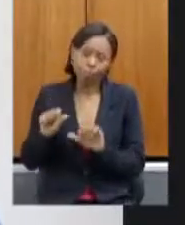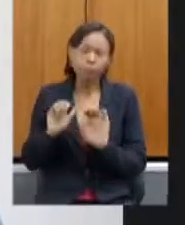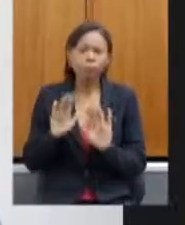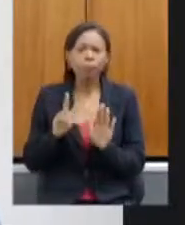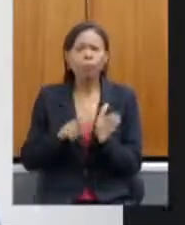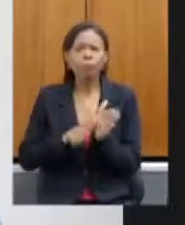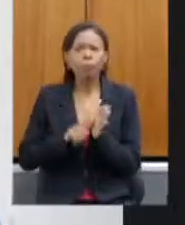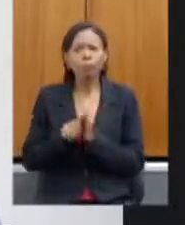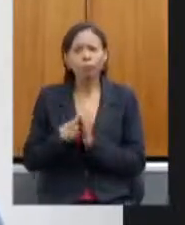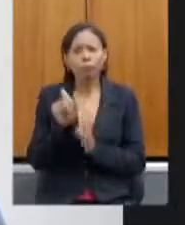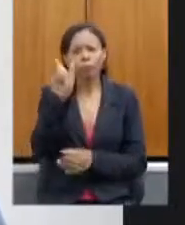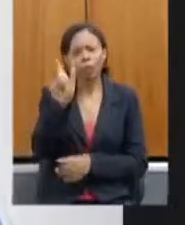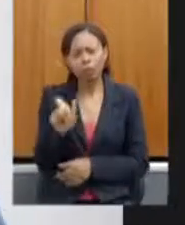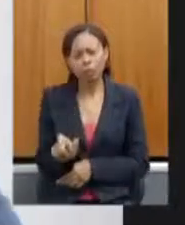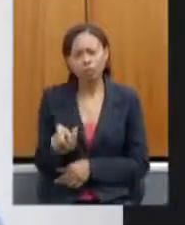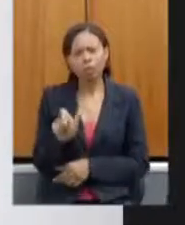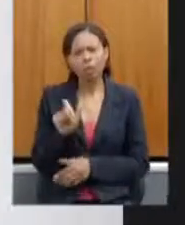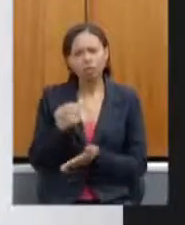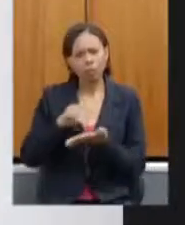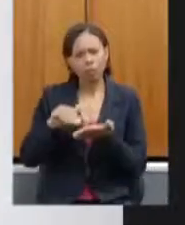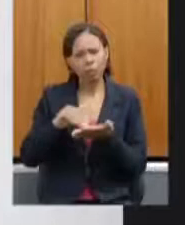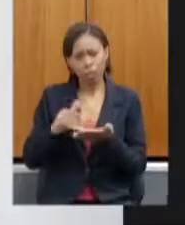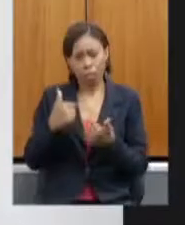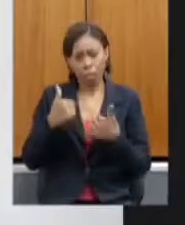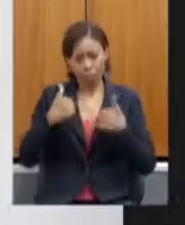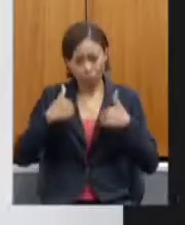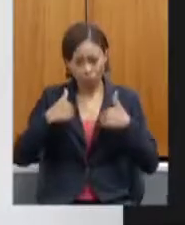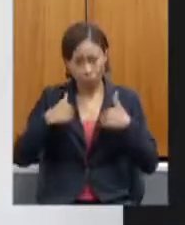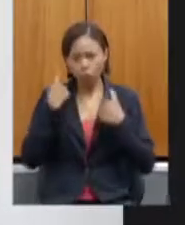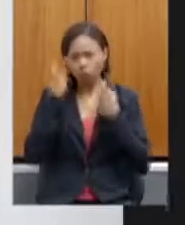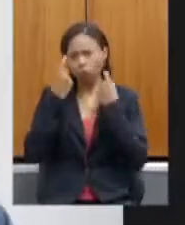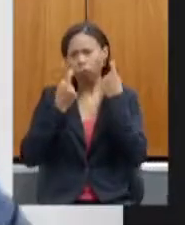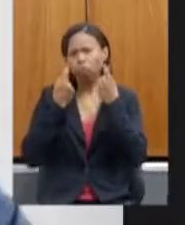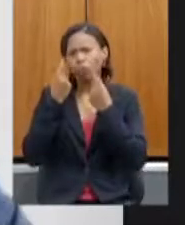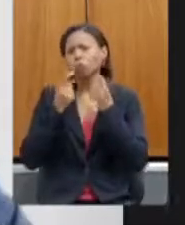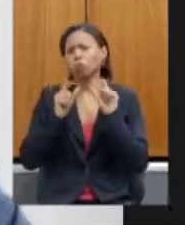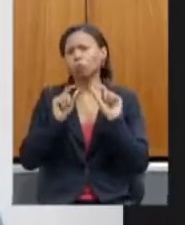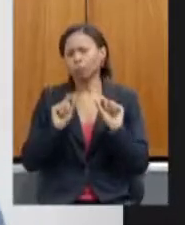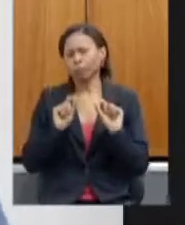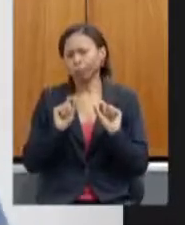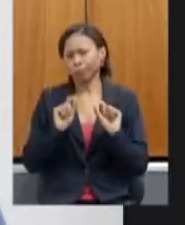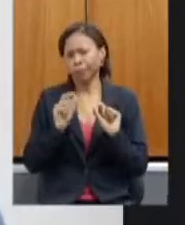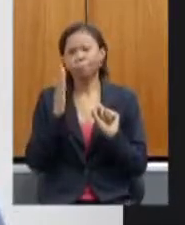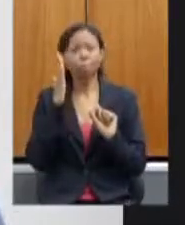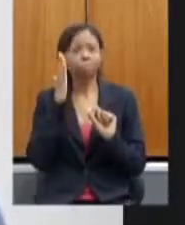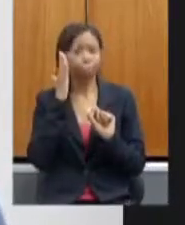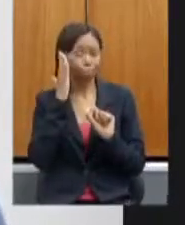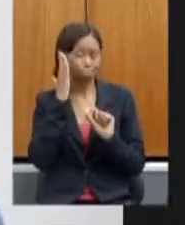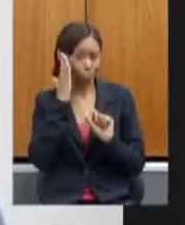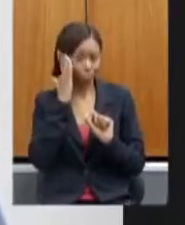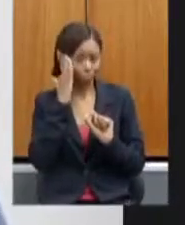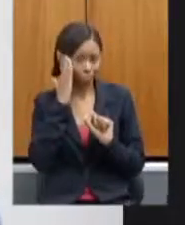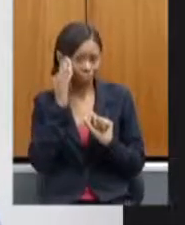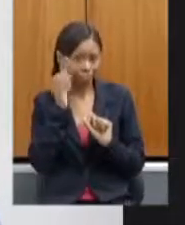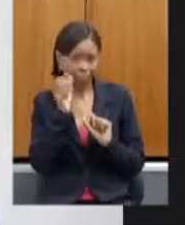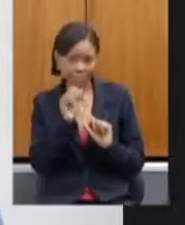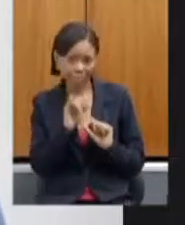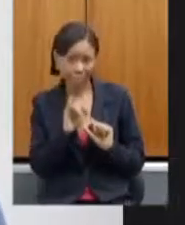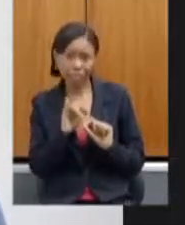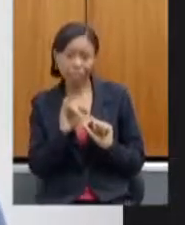é a minha preocupação? Nós sabemos que seja para enfrentar a situação da insegurança alimentar